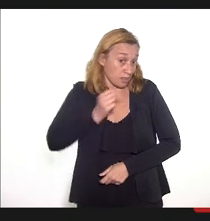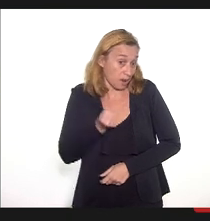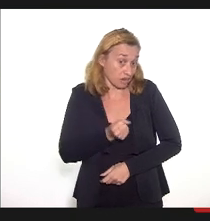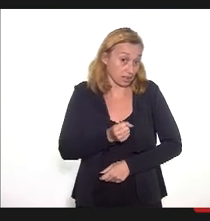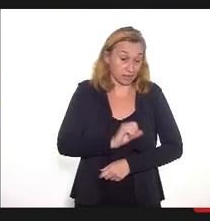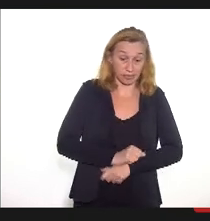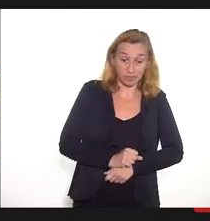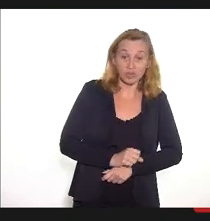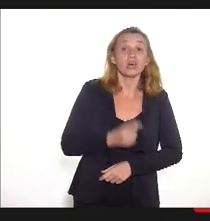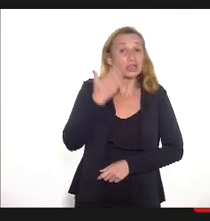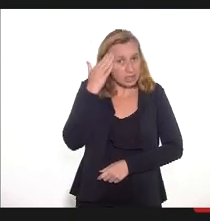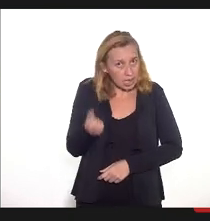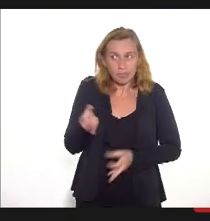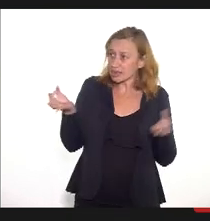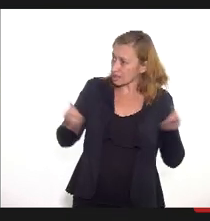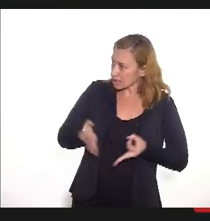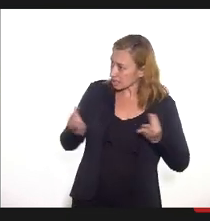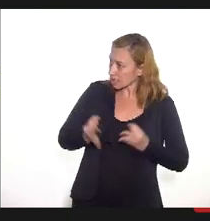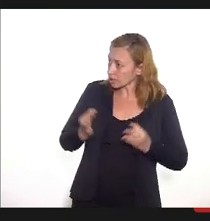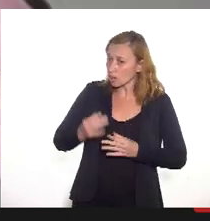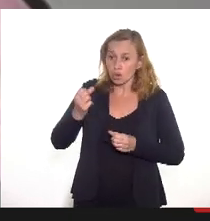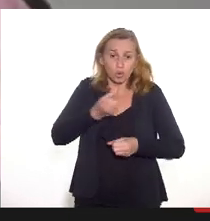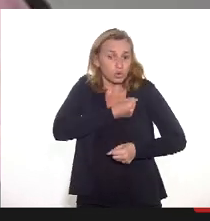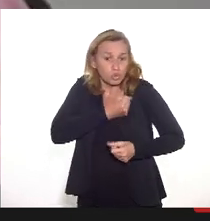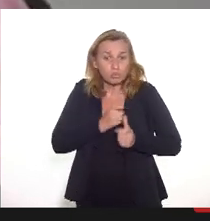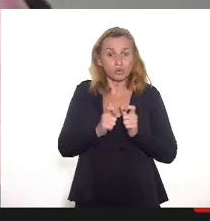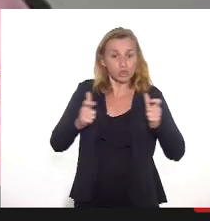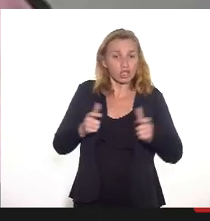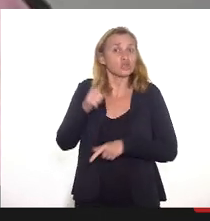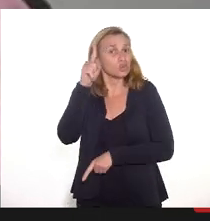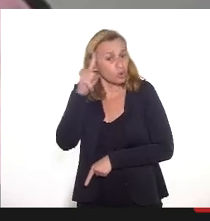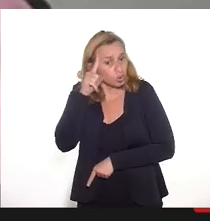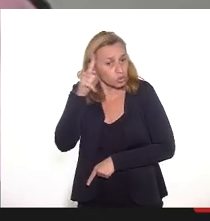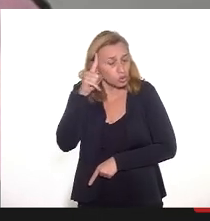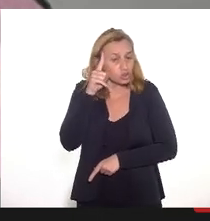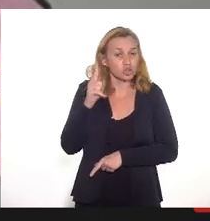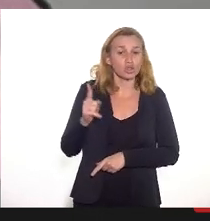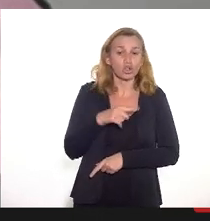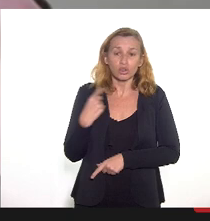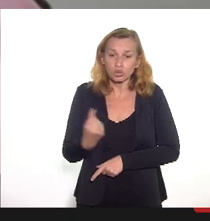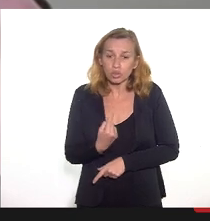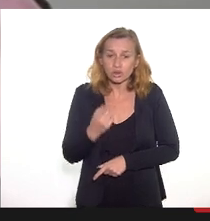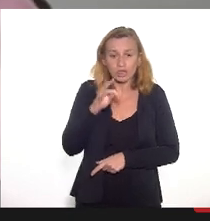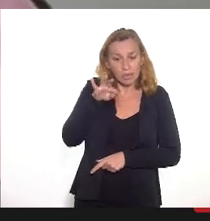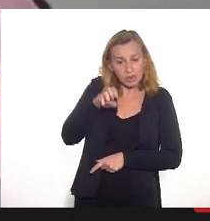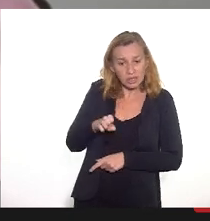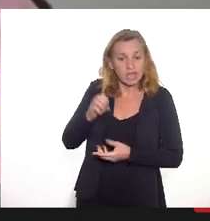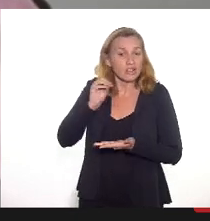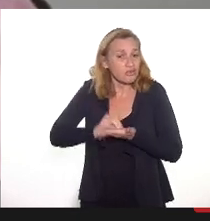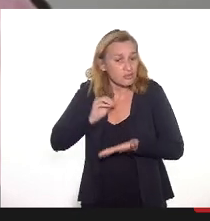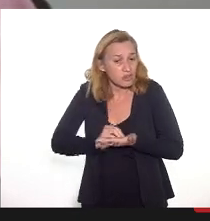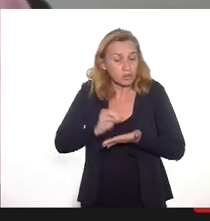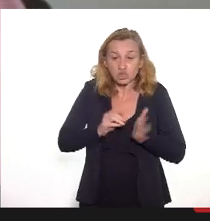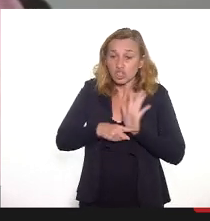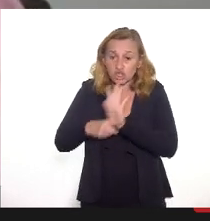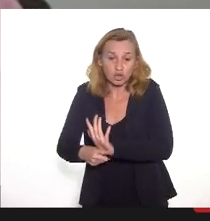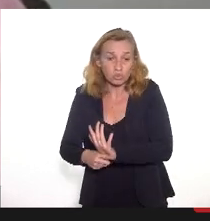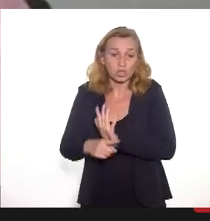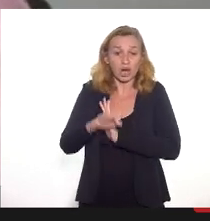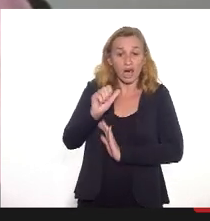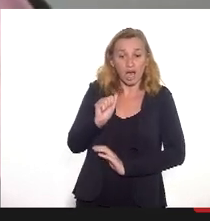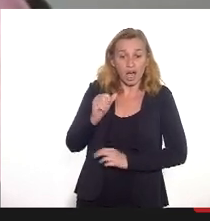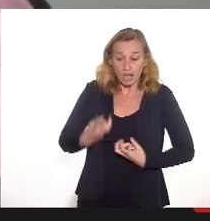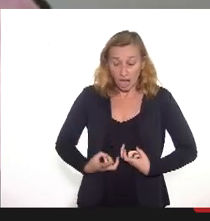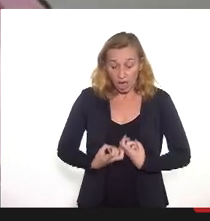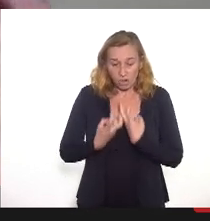A senhora sabe perfeitamente da demanda que nós temos no dia a dia dos nossos gabinetes por falta de atendimento na área de oncologia.